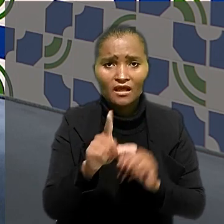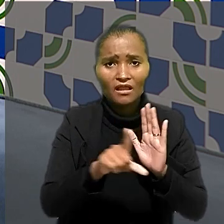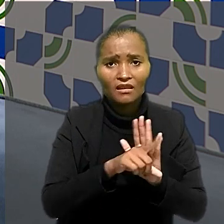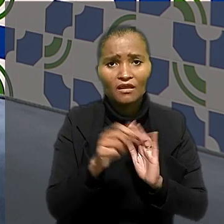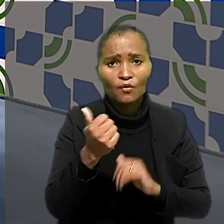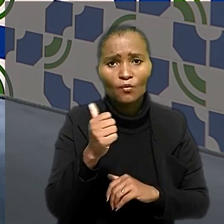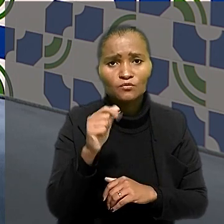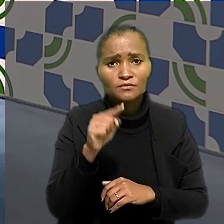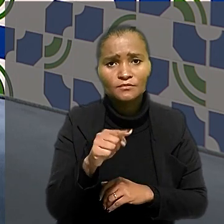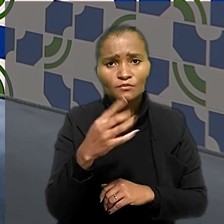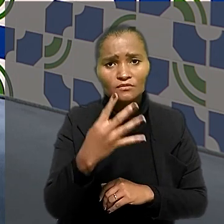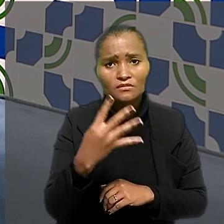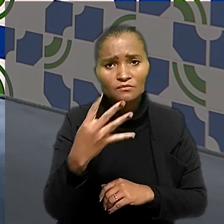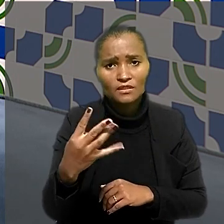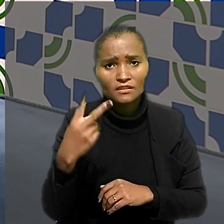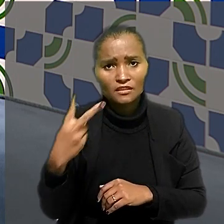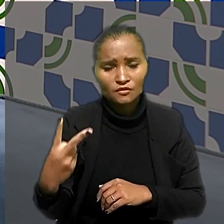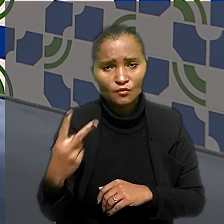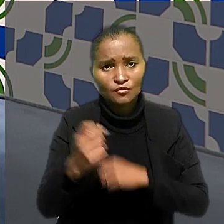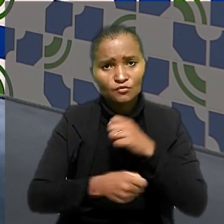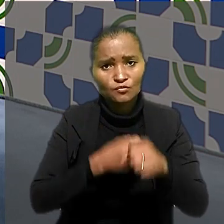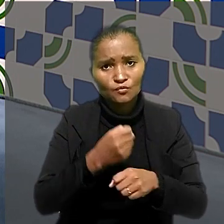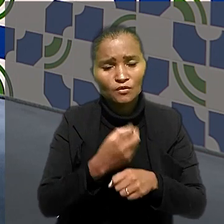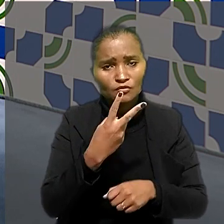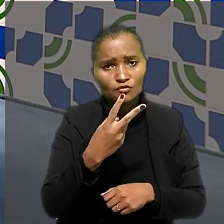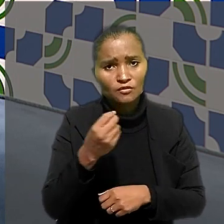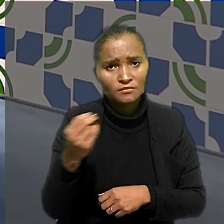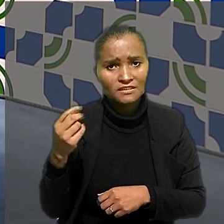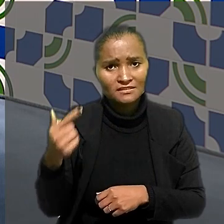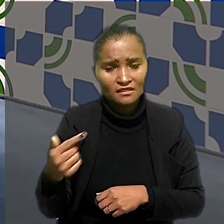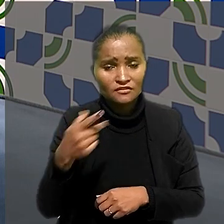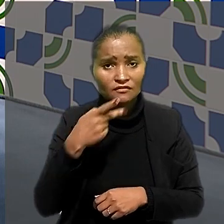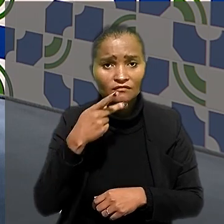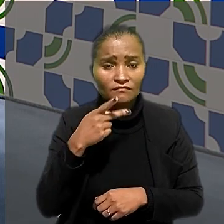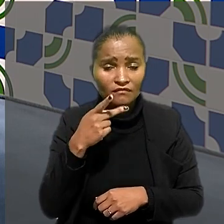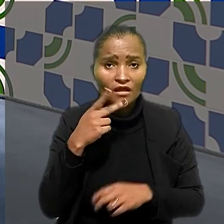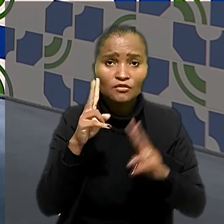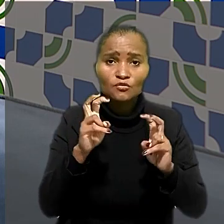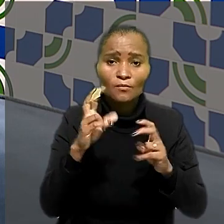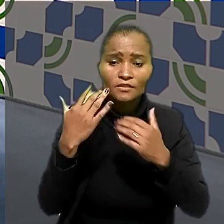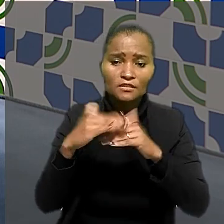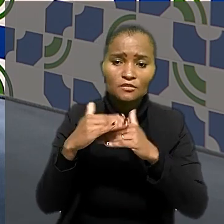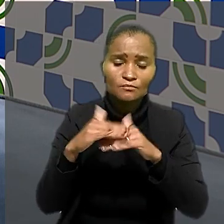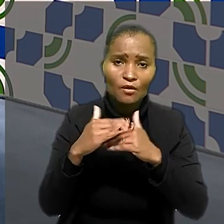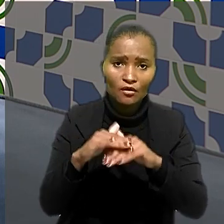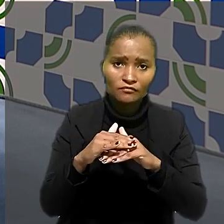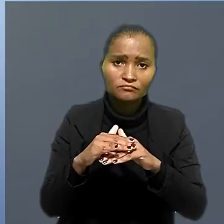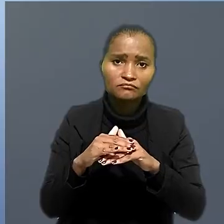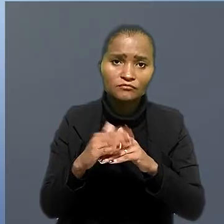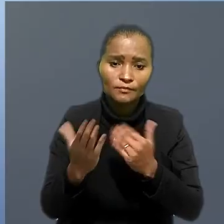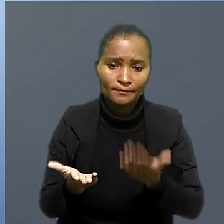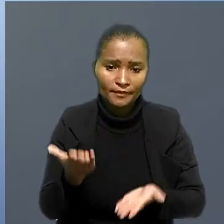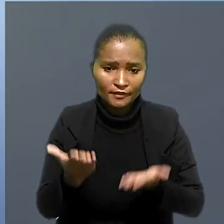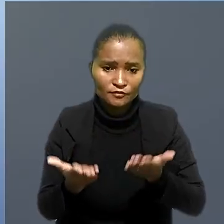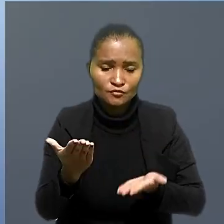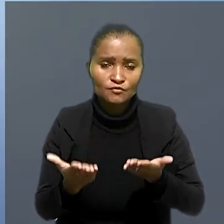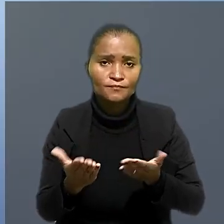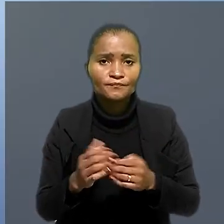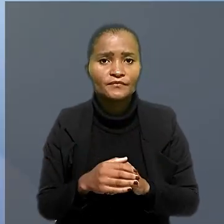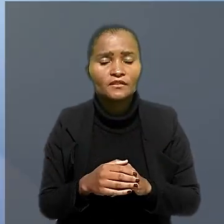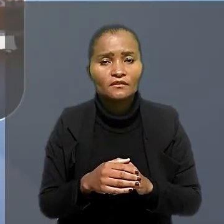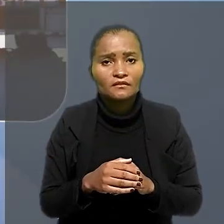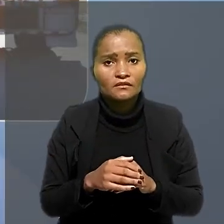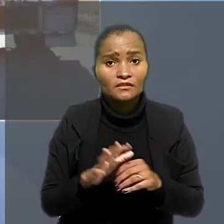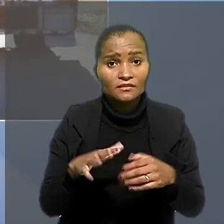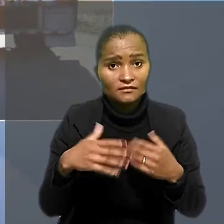nº.442, de 2007, que dispõe sobre o transporte rodoviário de cargas. De acordo com o texto